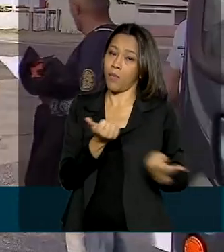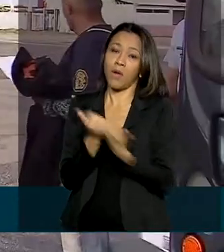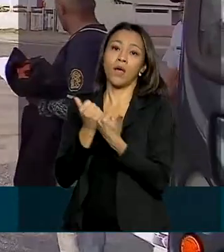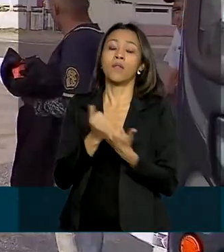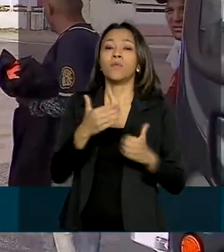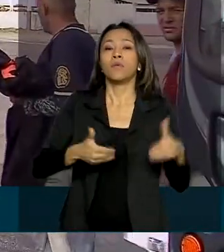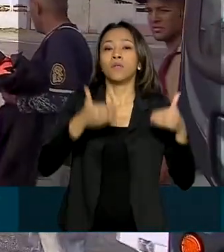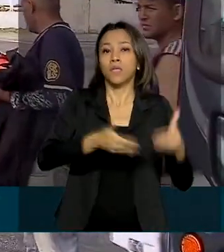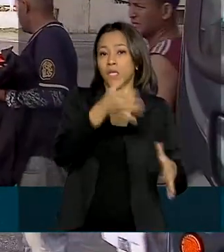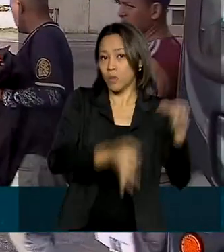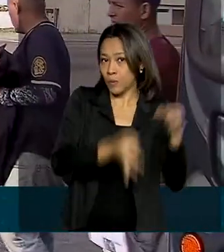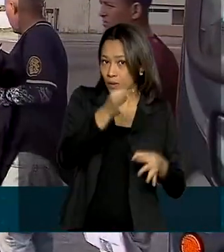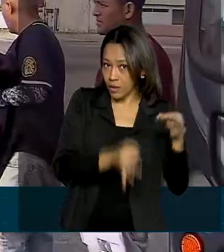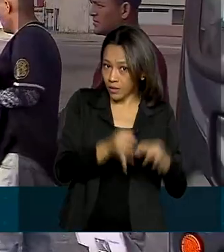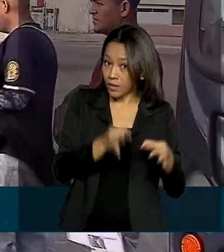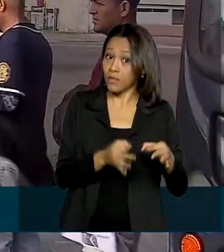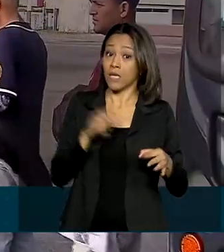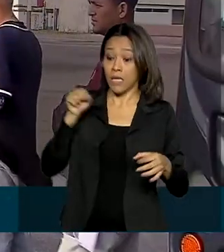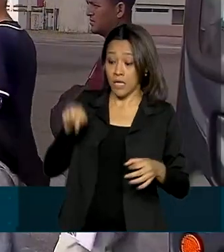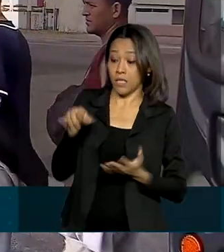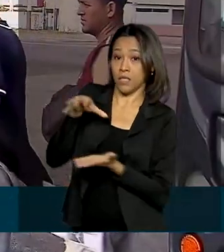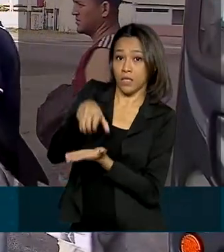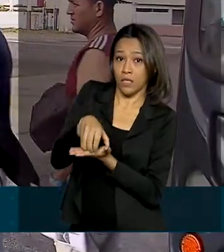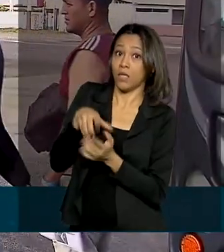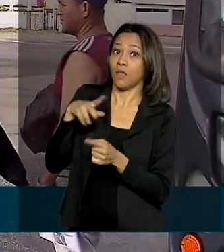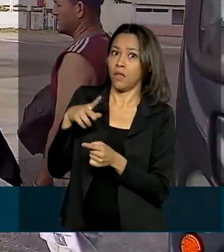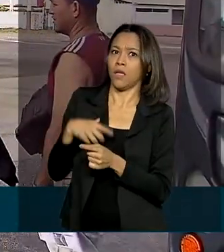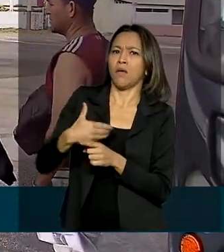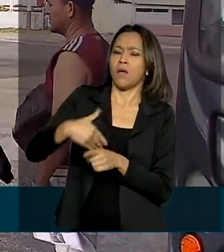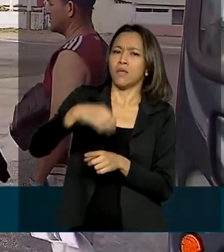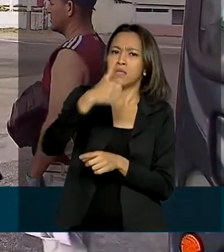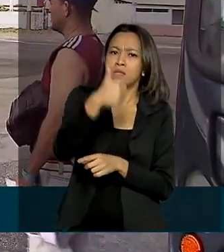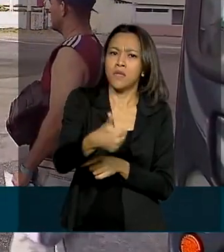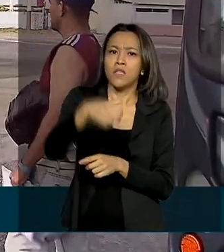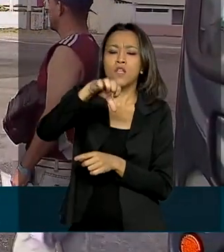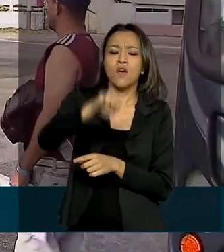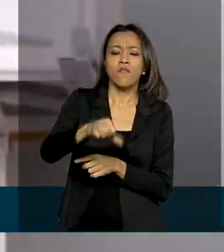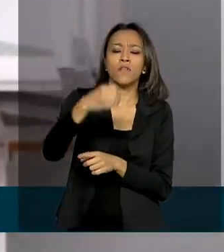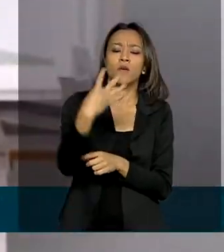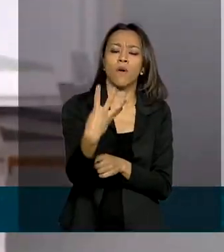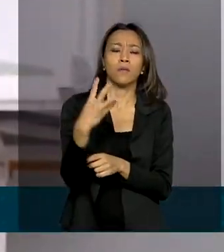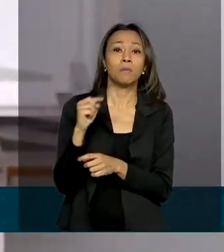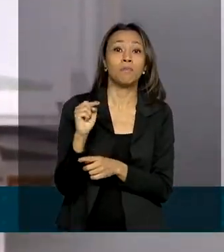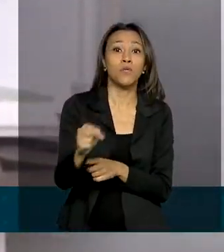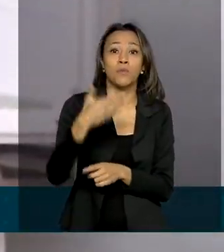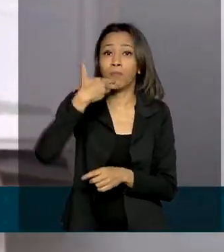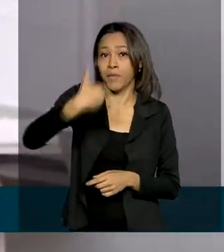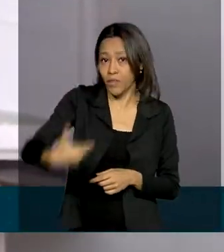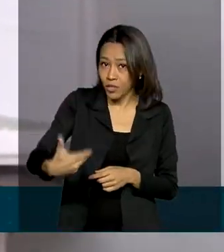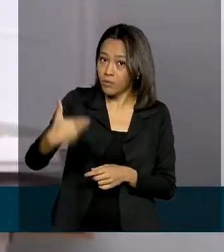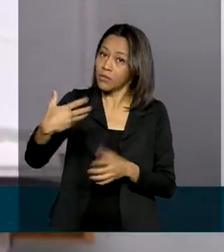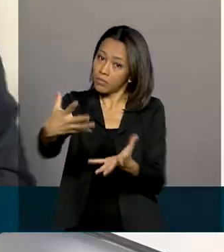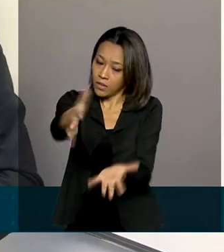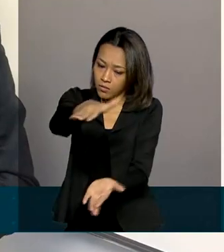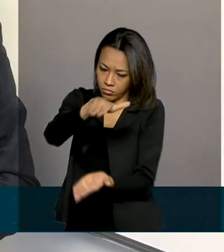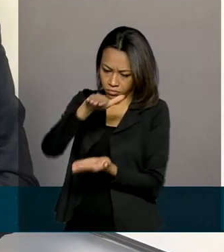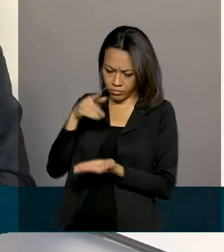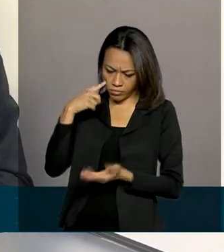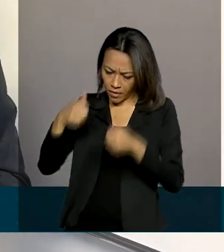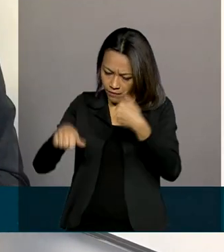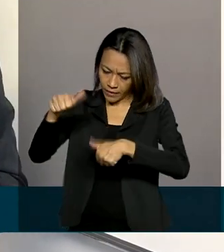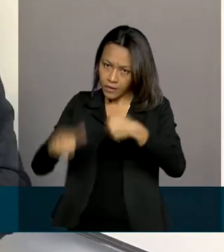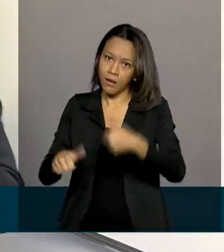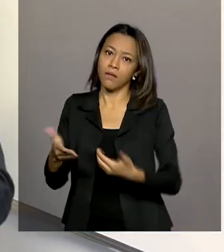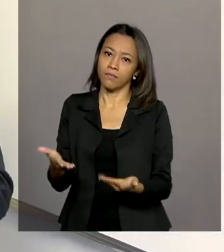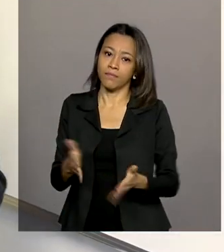Pública. E o órgão ainda tem outros 194 mil pedidos para serem analisados. Ele não